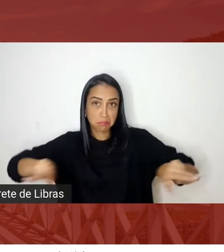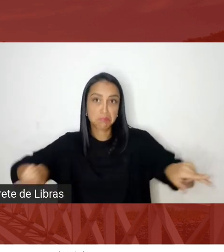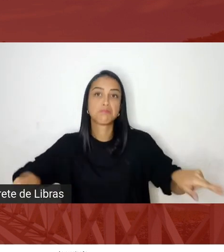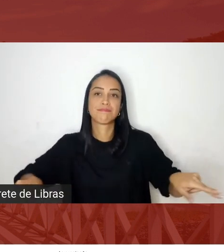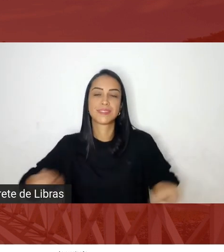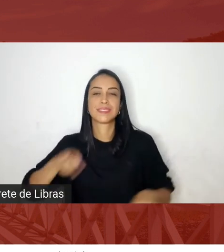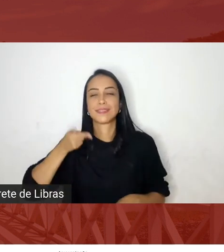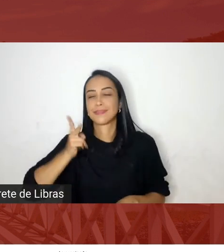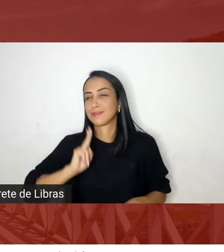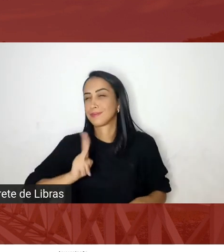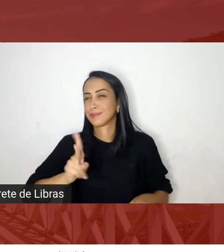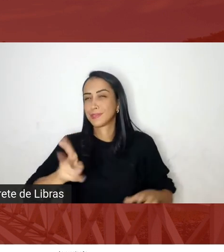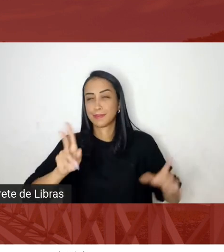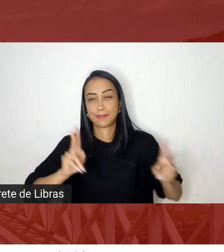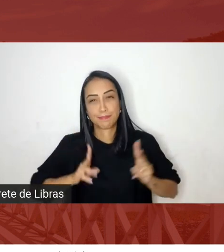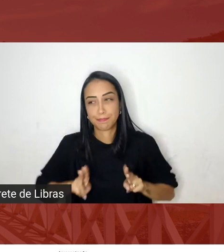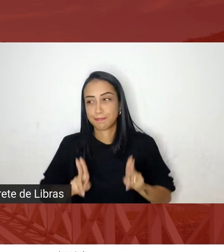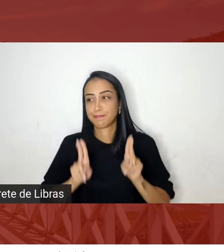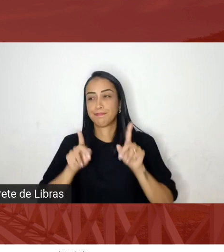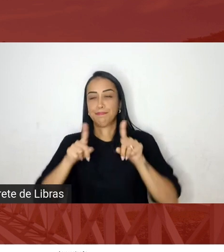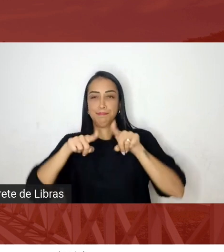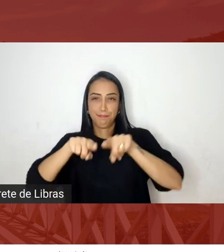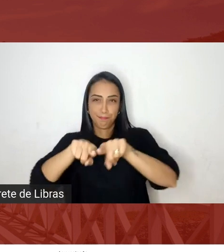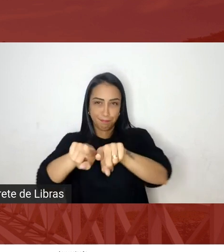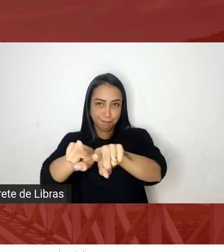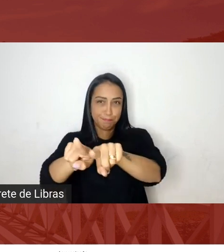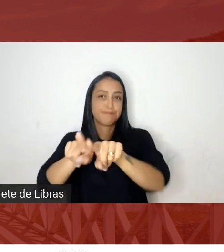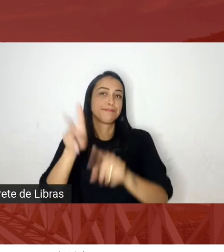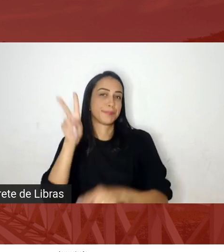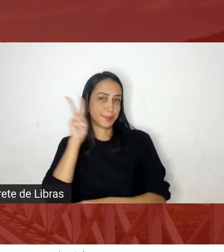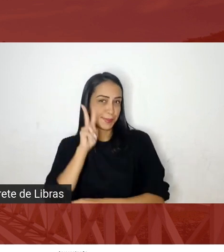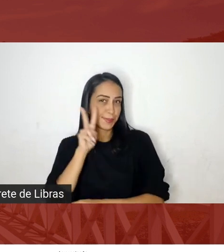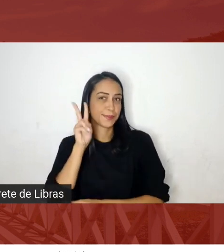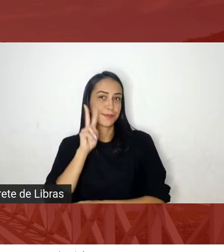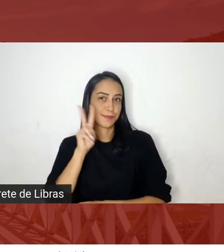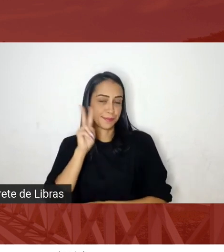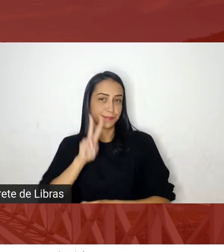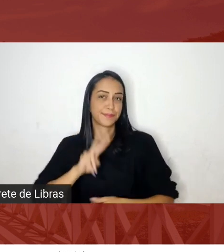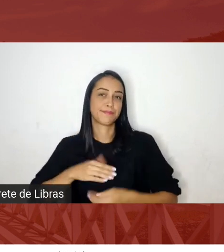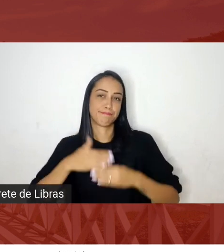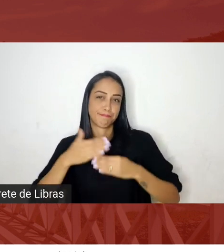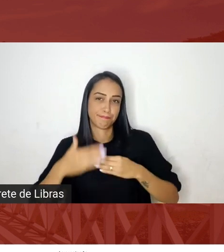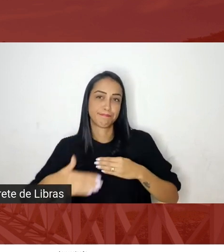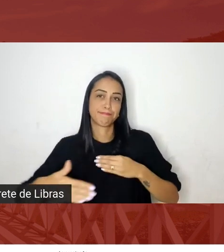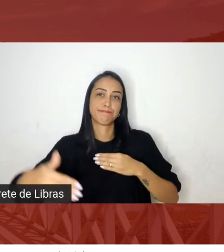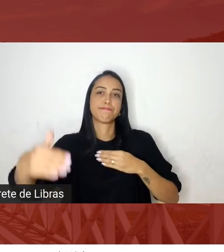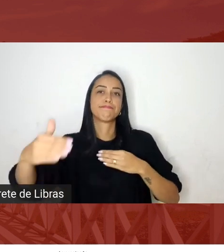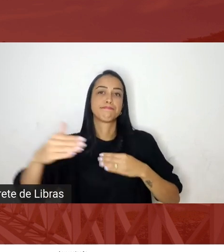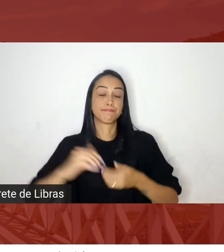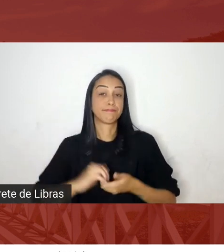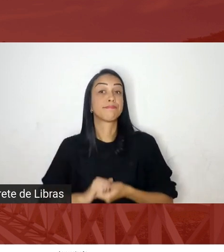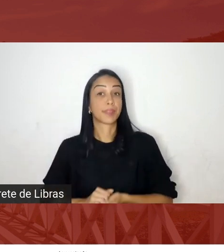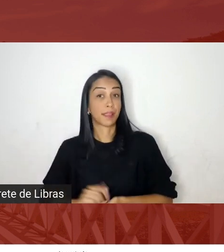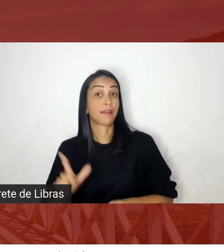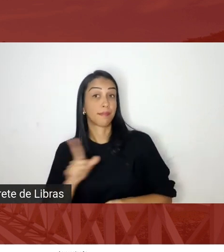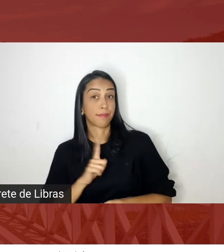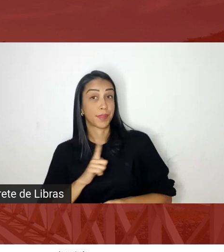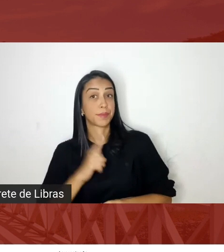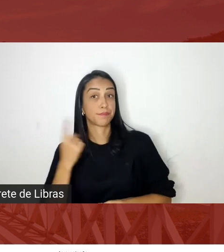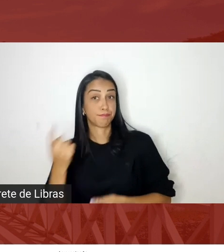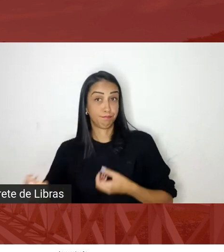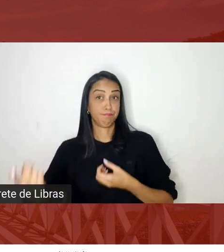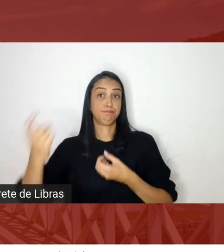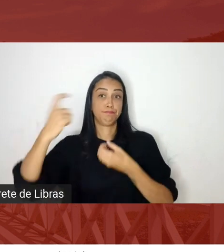juntos ao longo da história né então nós temos uma retomada dessa